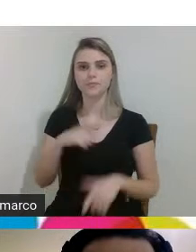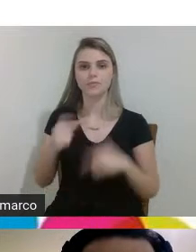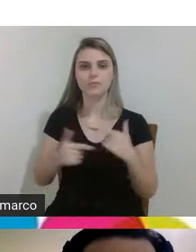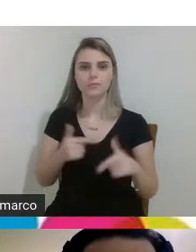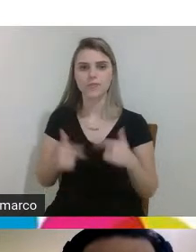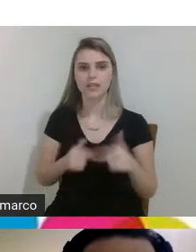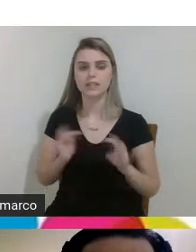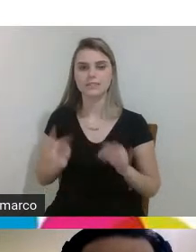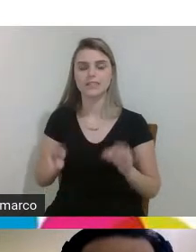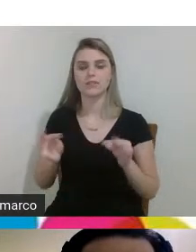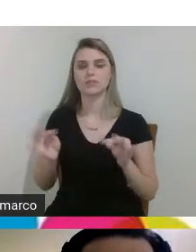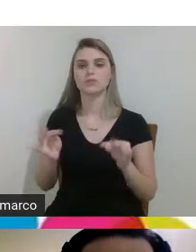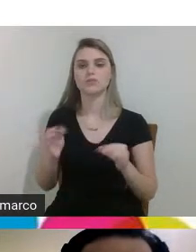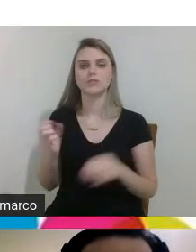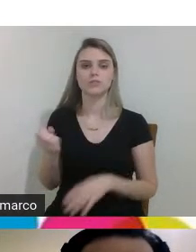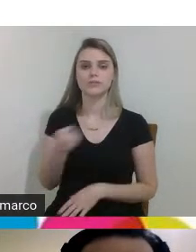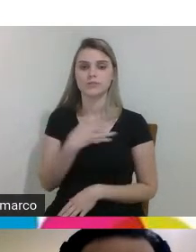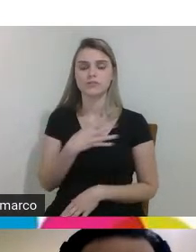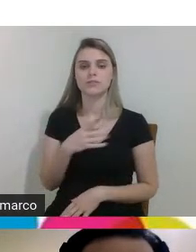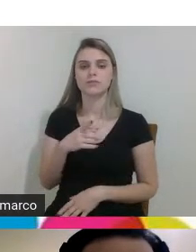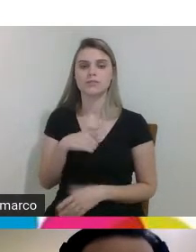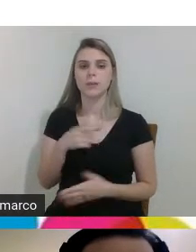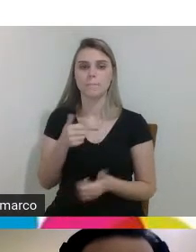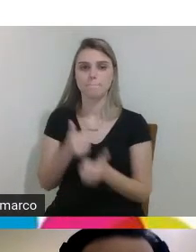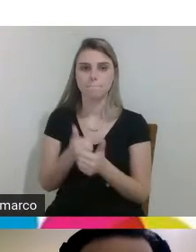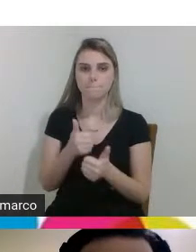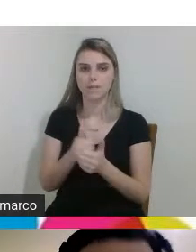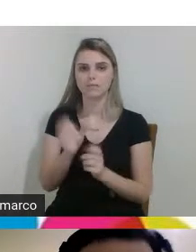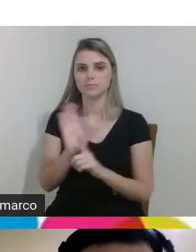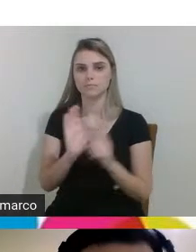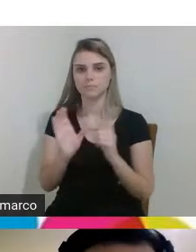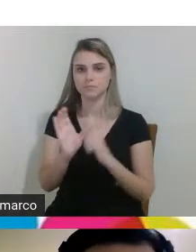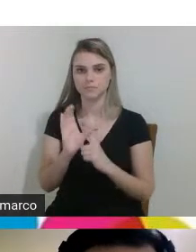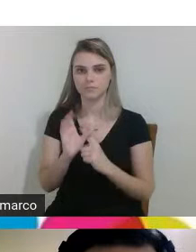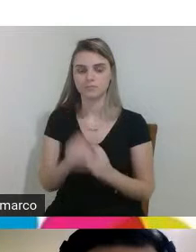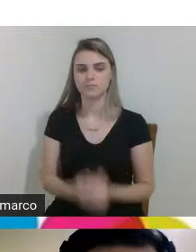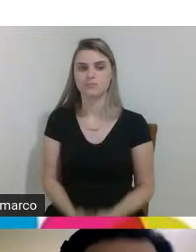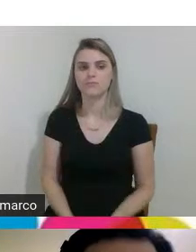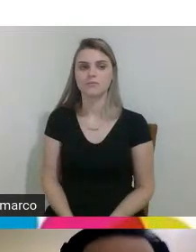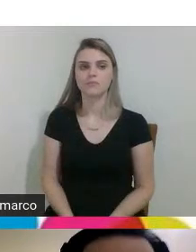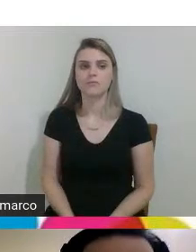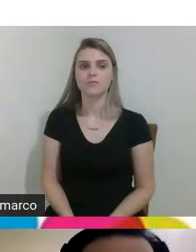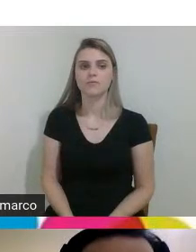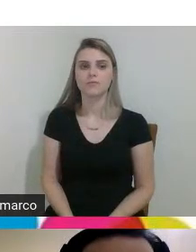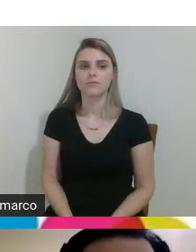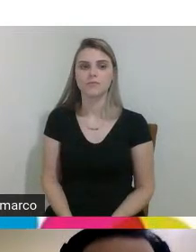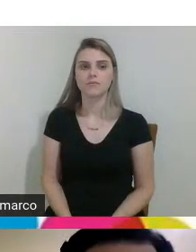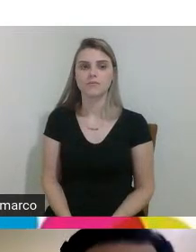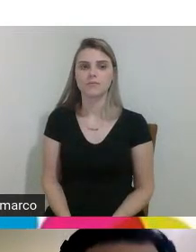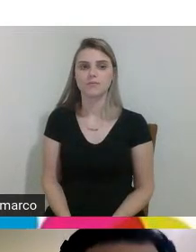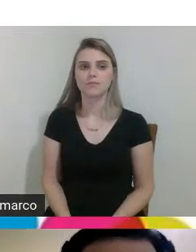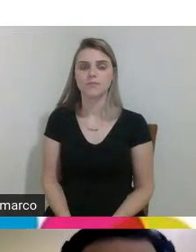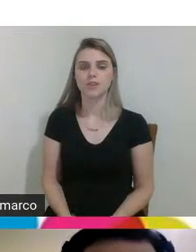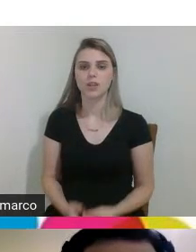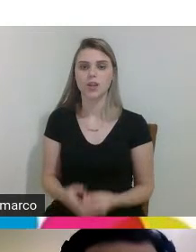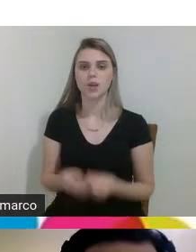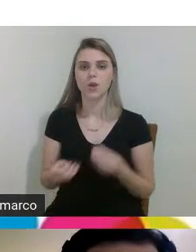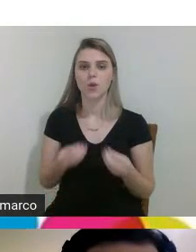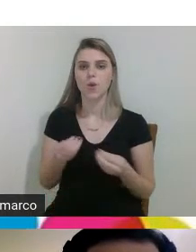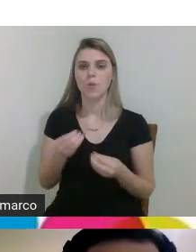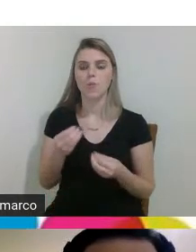tecnologia com inovação estar próximo da comunidade né então conforme o senhor Paulo comentou